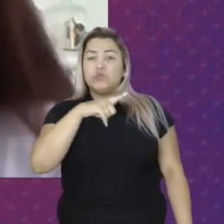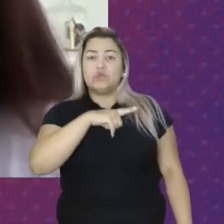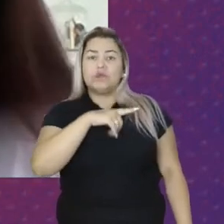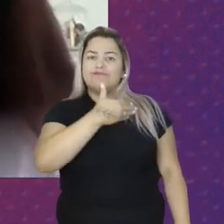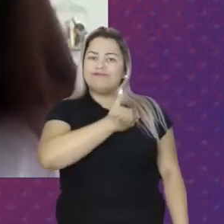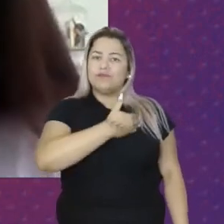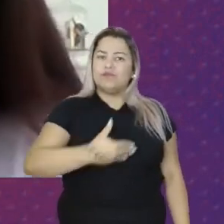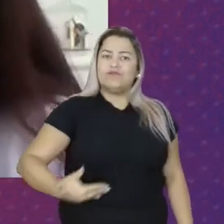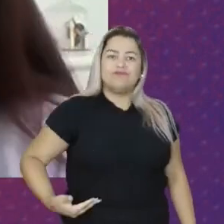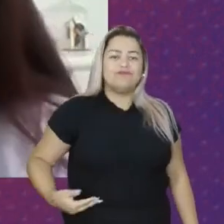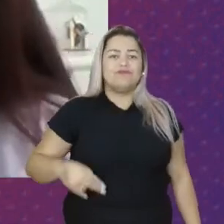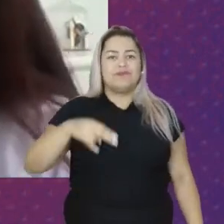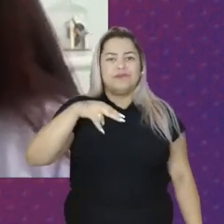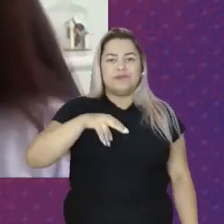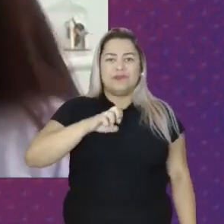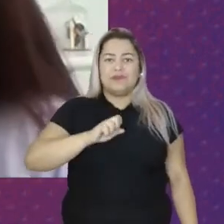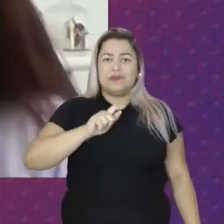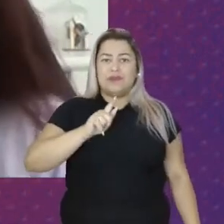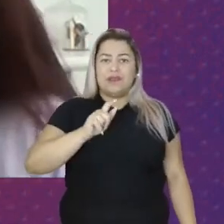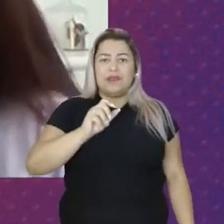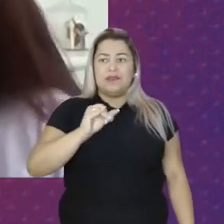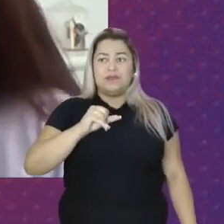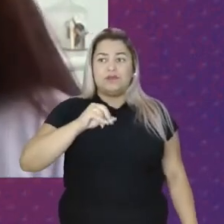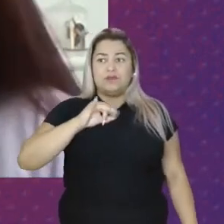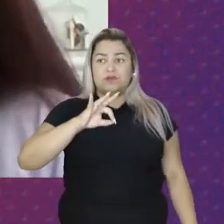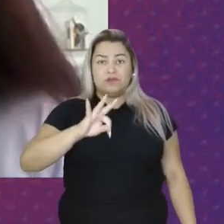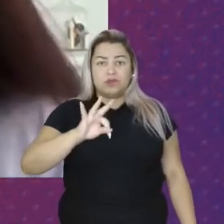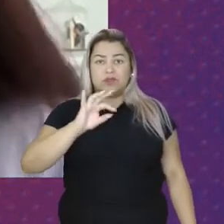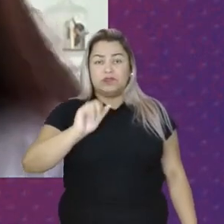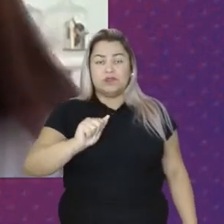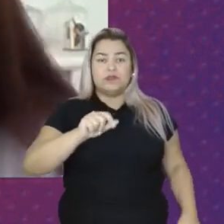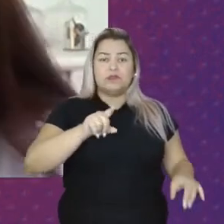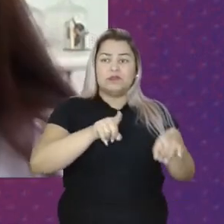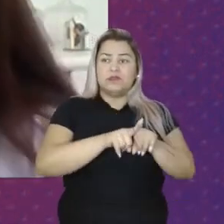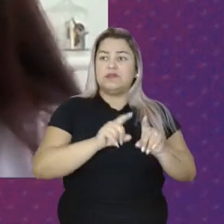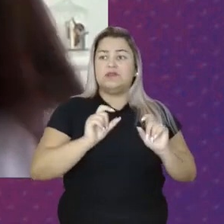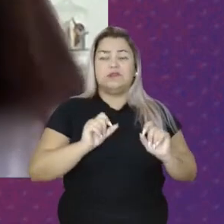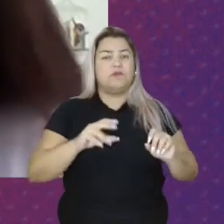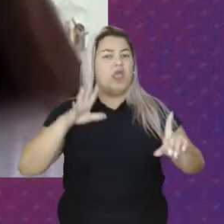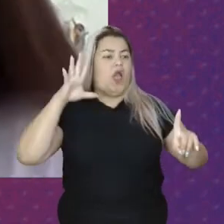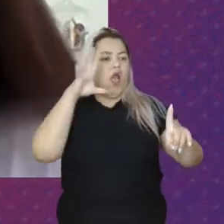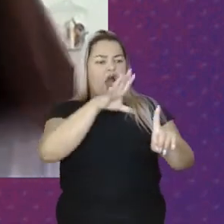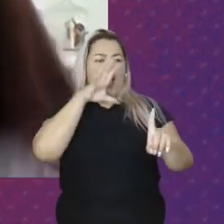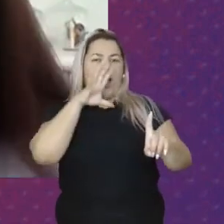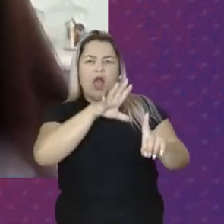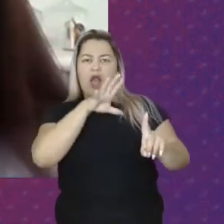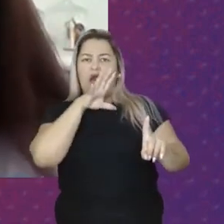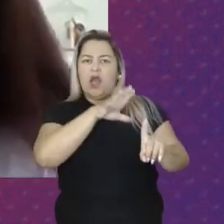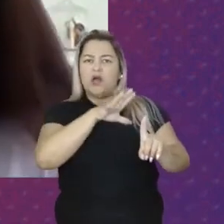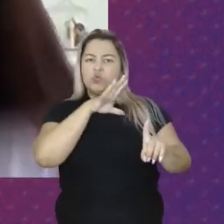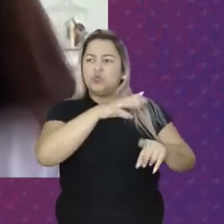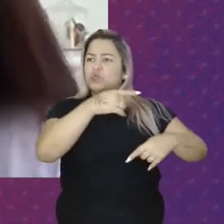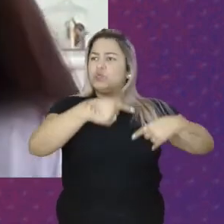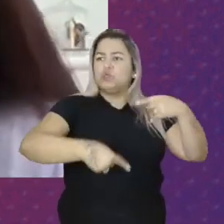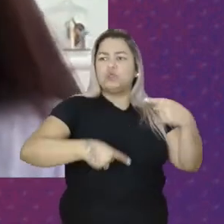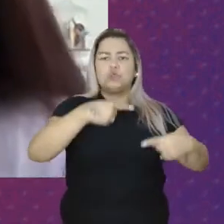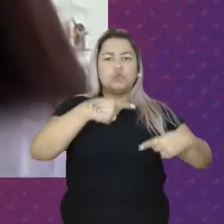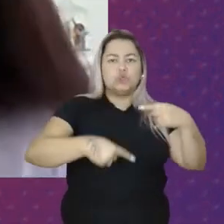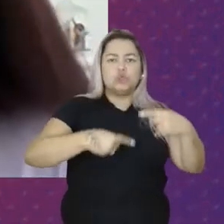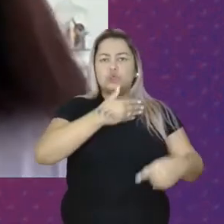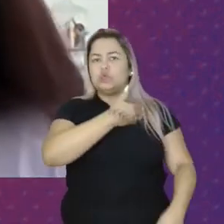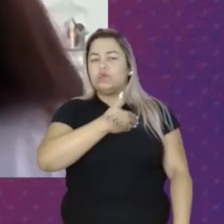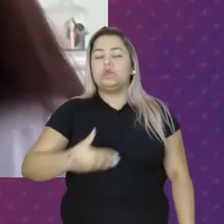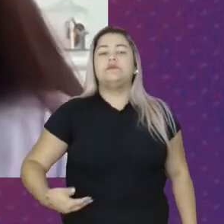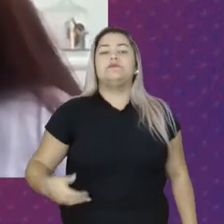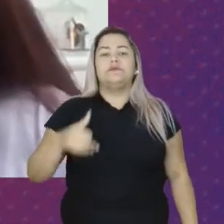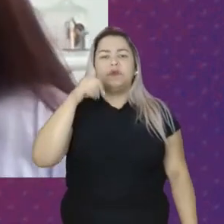Negacionista Um governo Que atacou O tempo todo Várias políticas Públicas Para